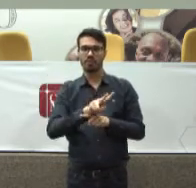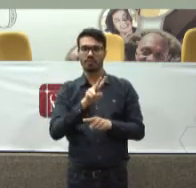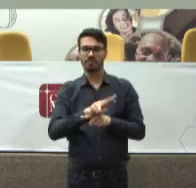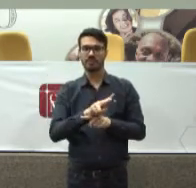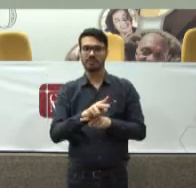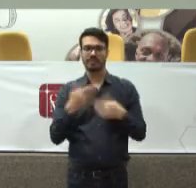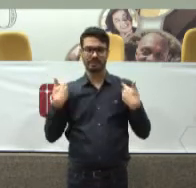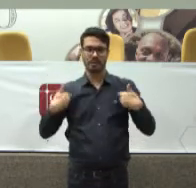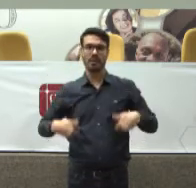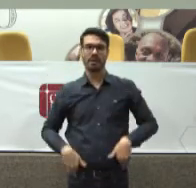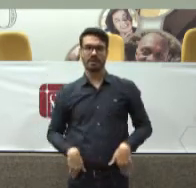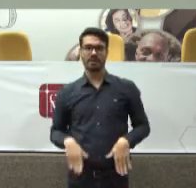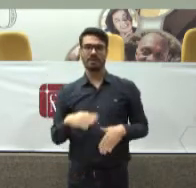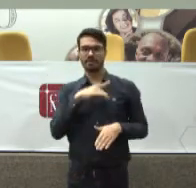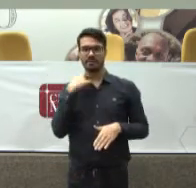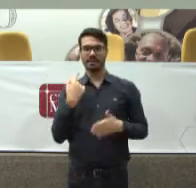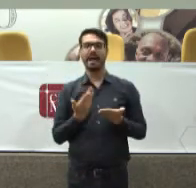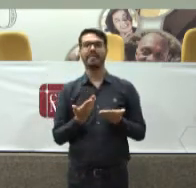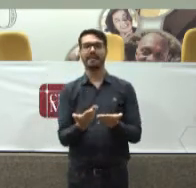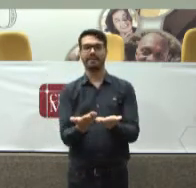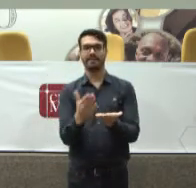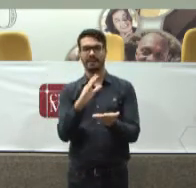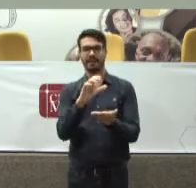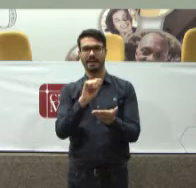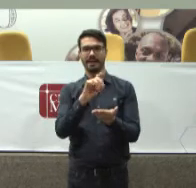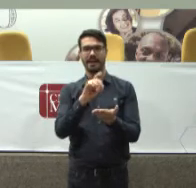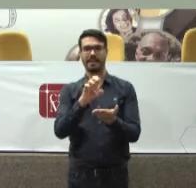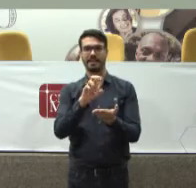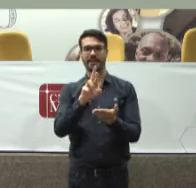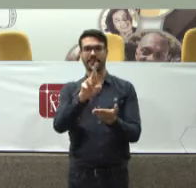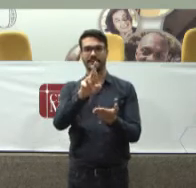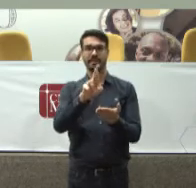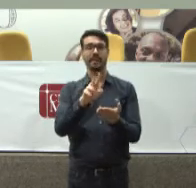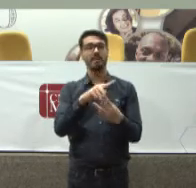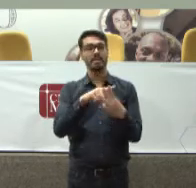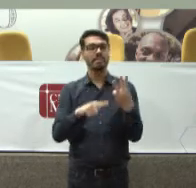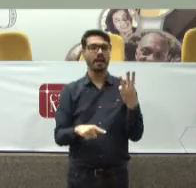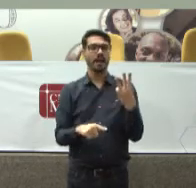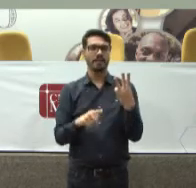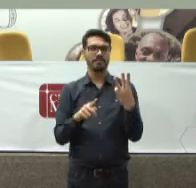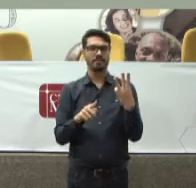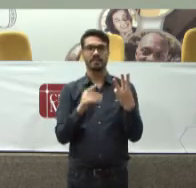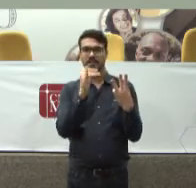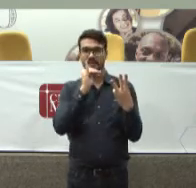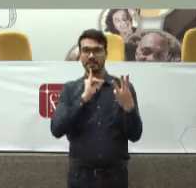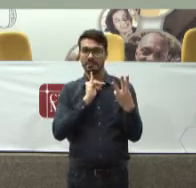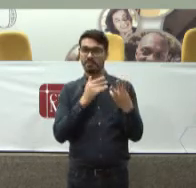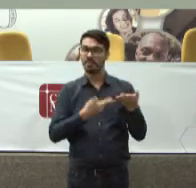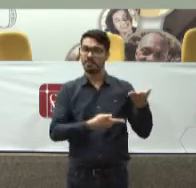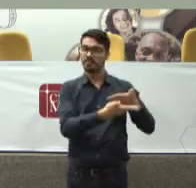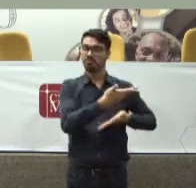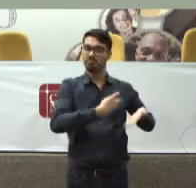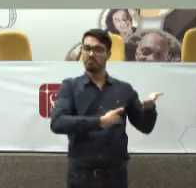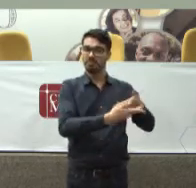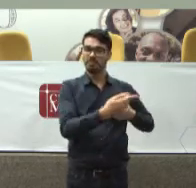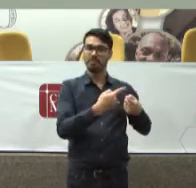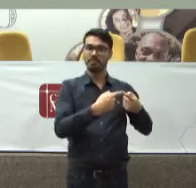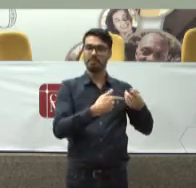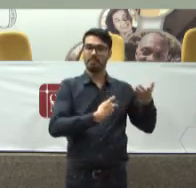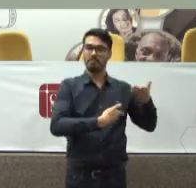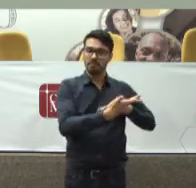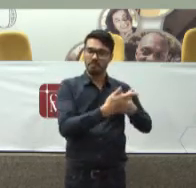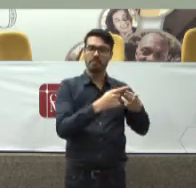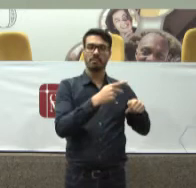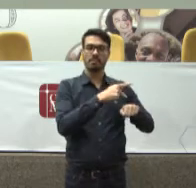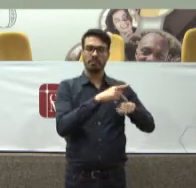exemplos Mas eu quero ressaltar Essas três formas de atuação A negociação A pura A ação civil